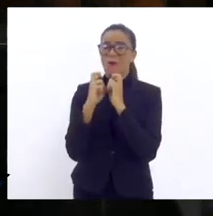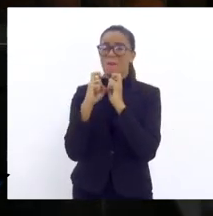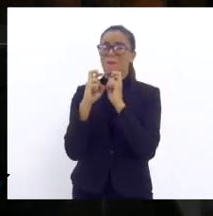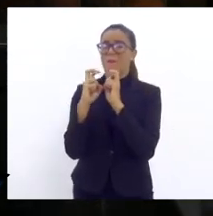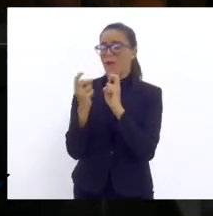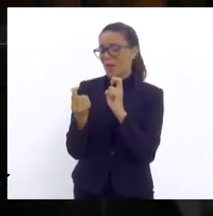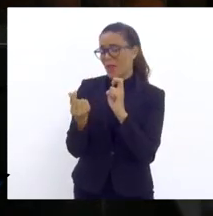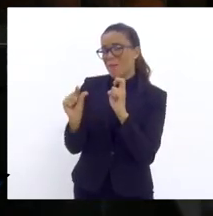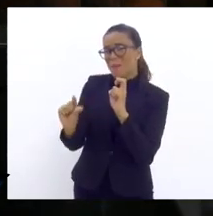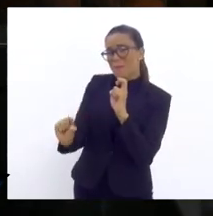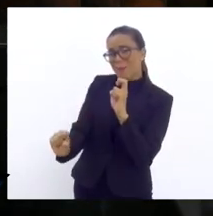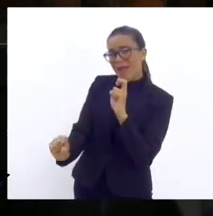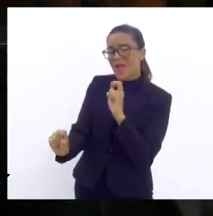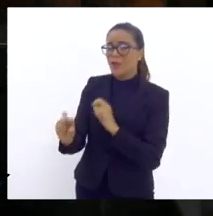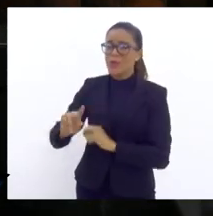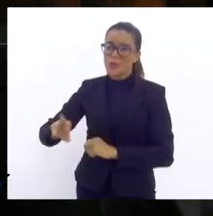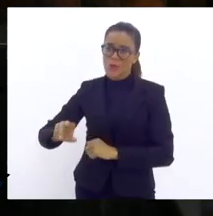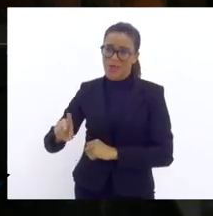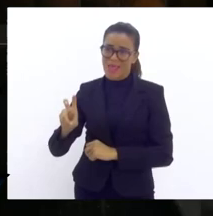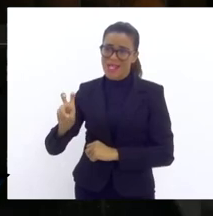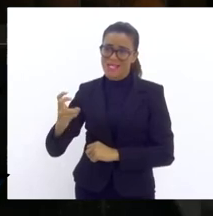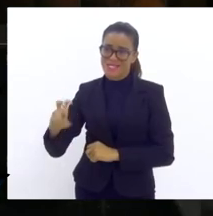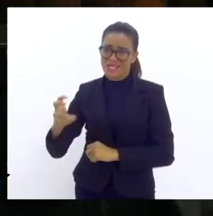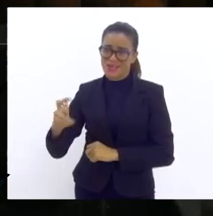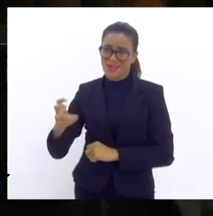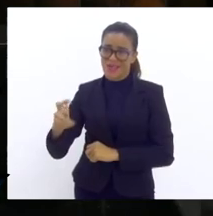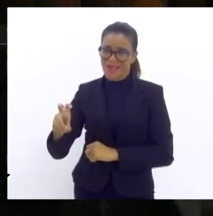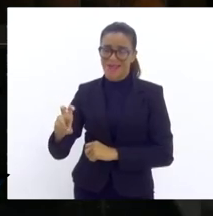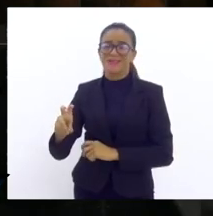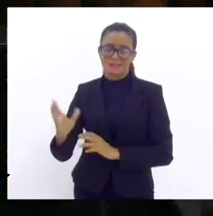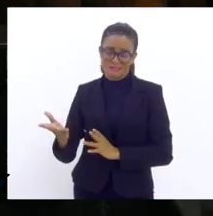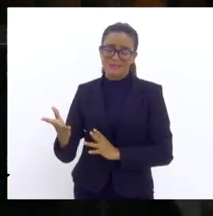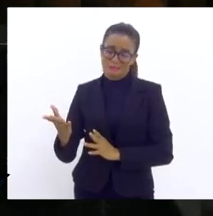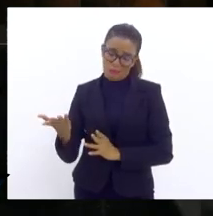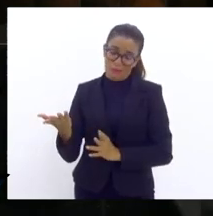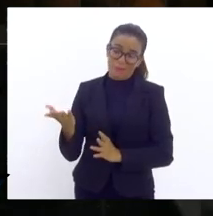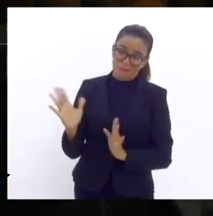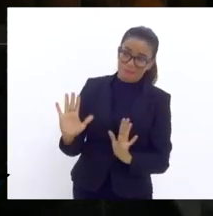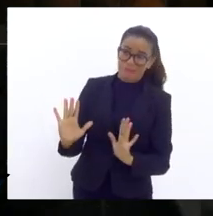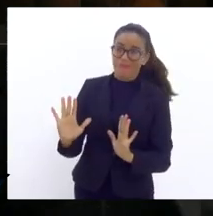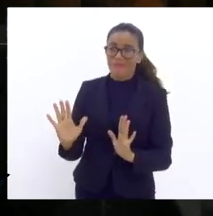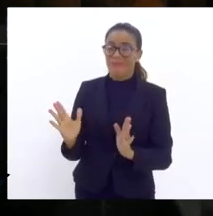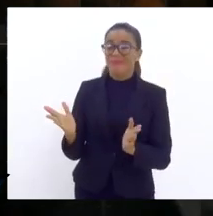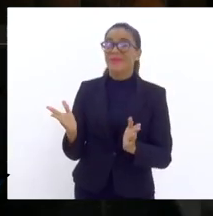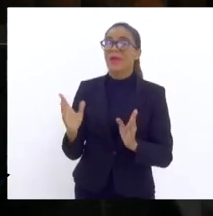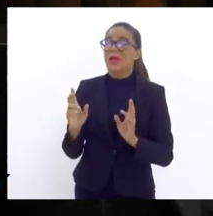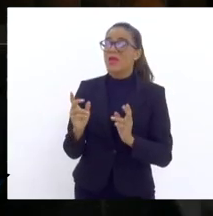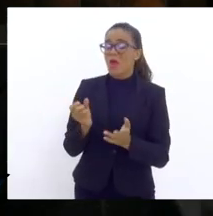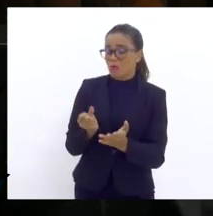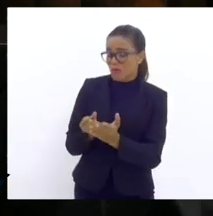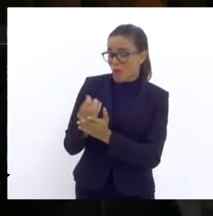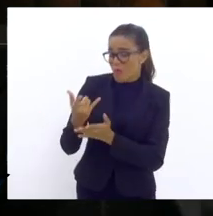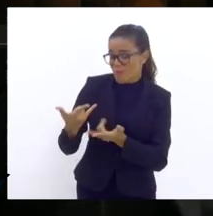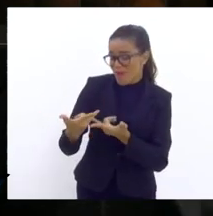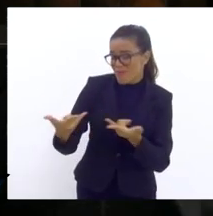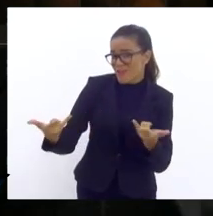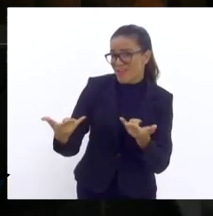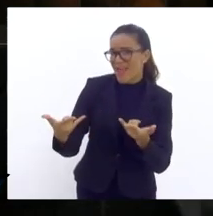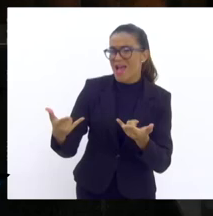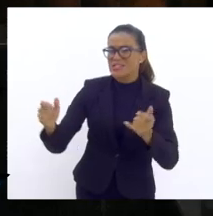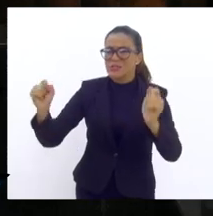barato, não era cinco pratas, mesmo com subsídio, e comprar um ingresso da Gerald.